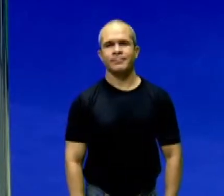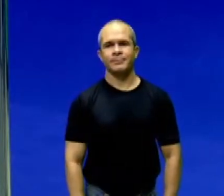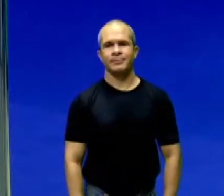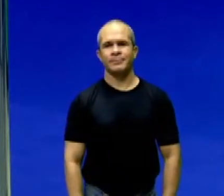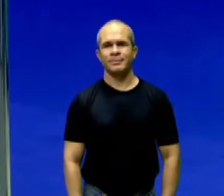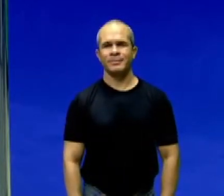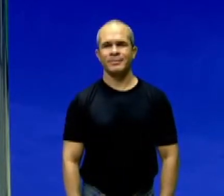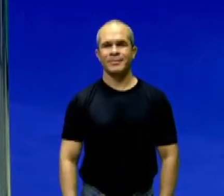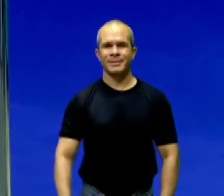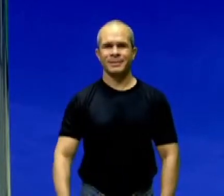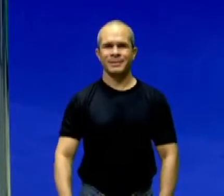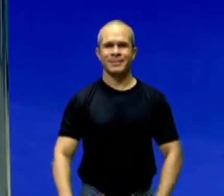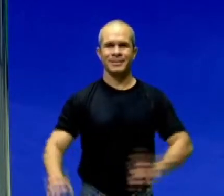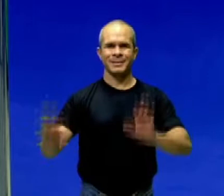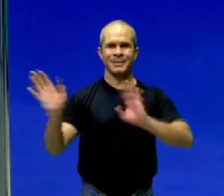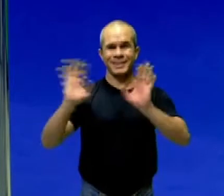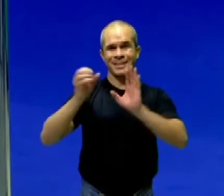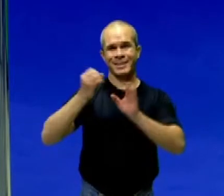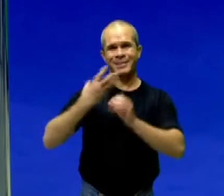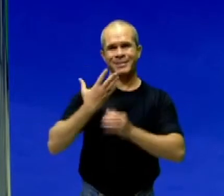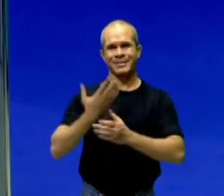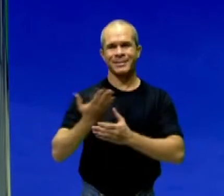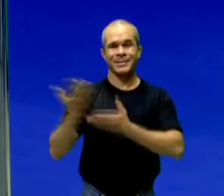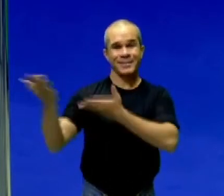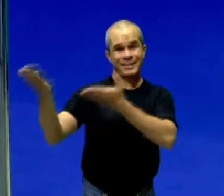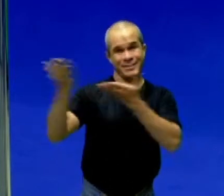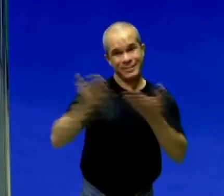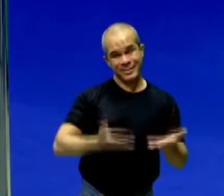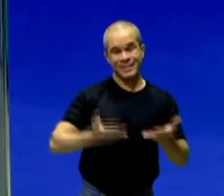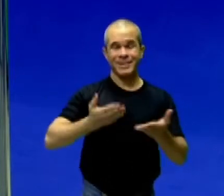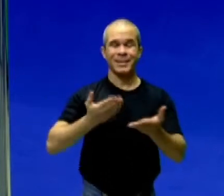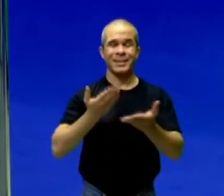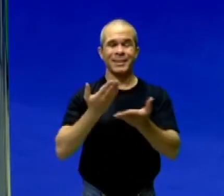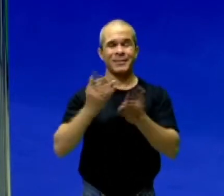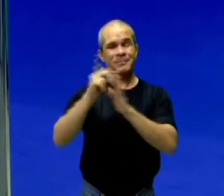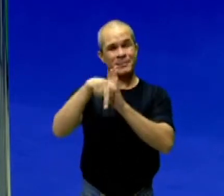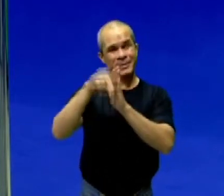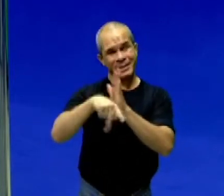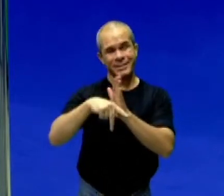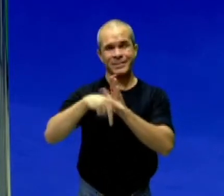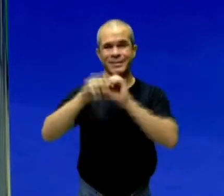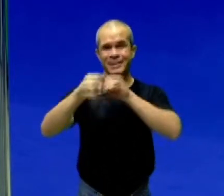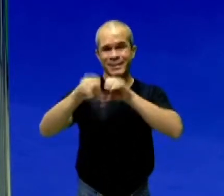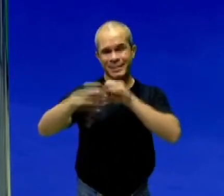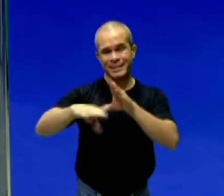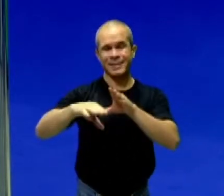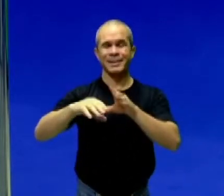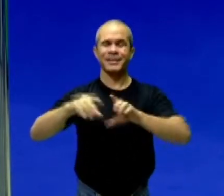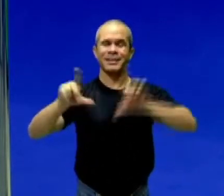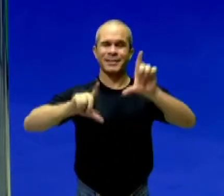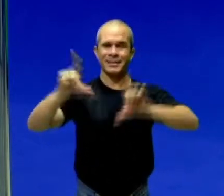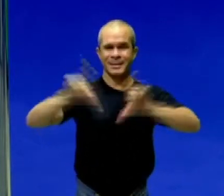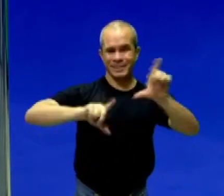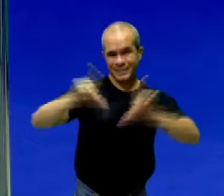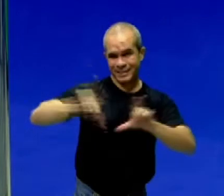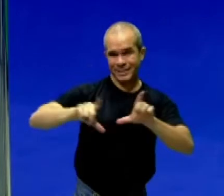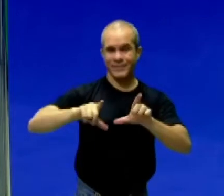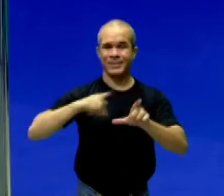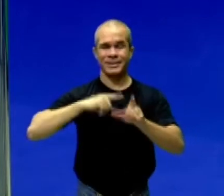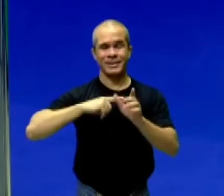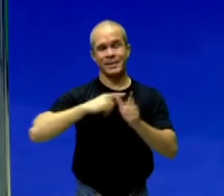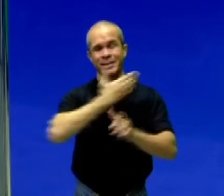Olá, estamos de volta ao programa Seduque em Ação. Este é um projeto da Secretaria de Estado da